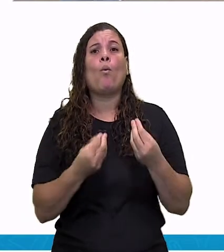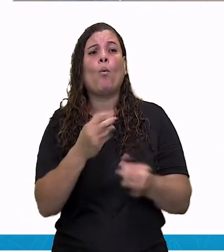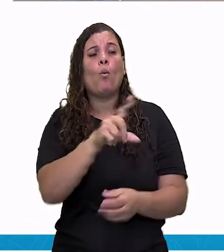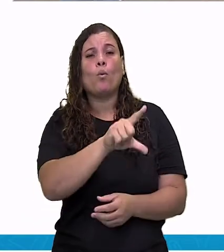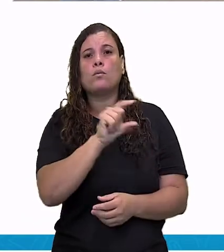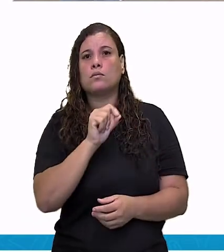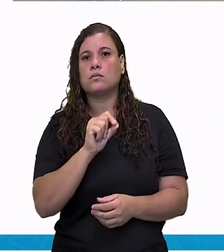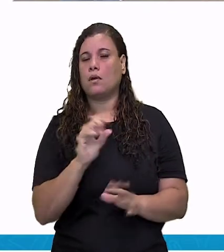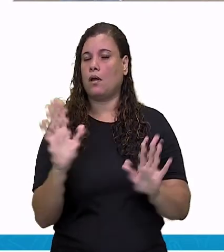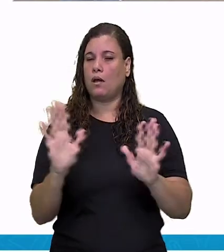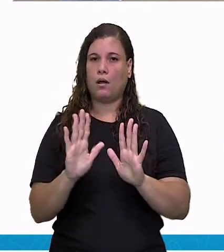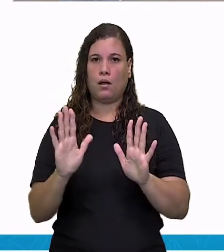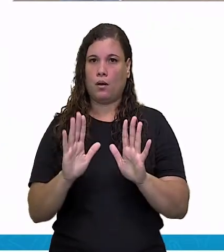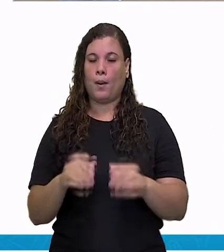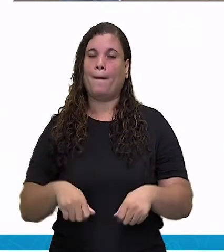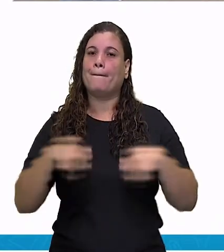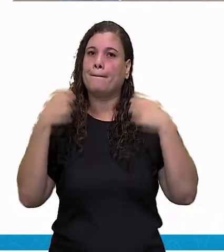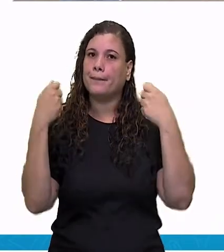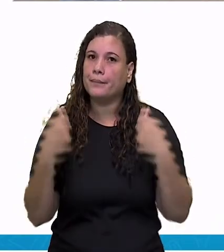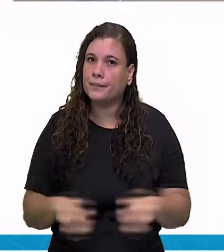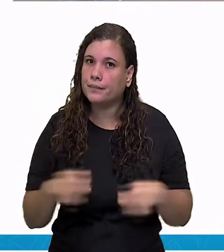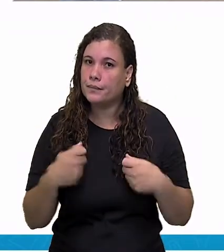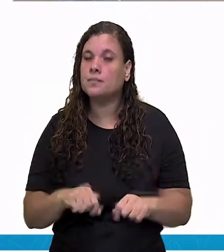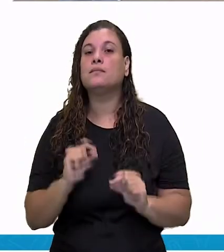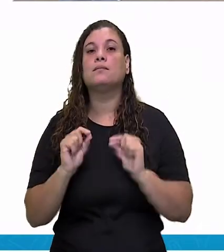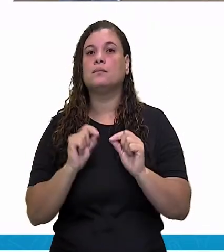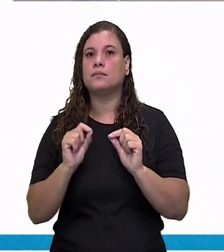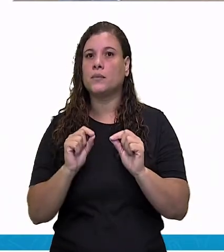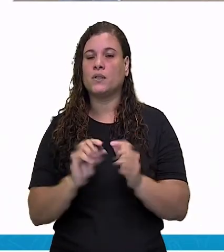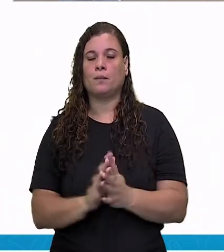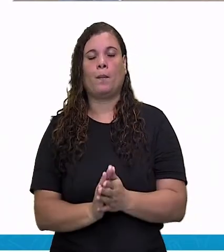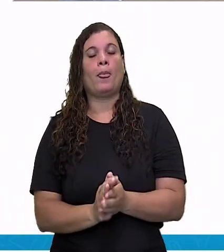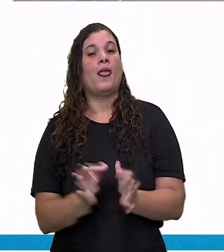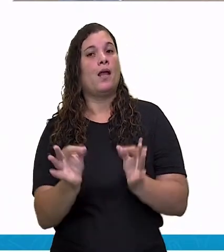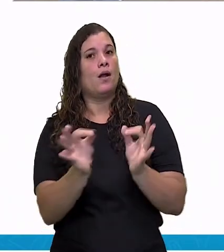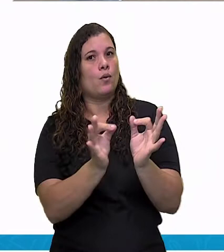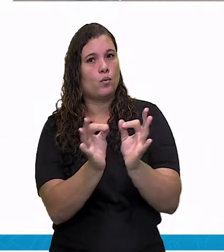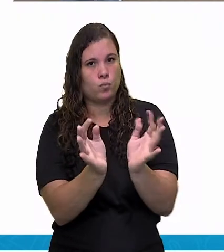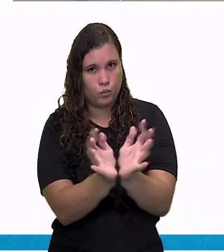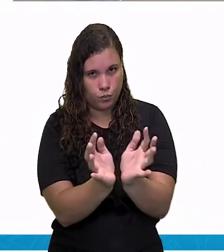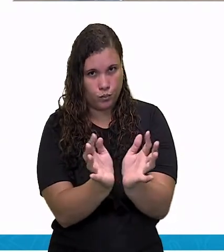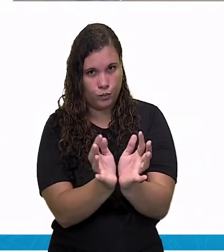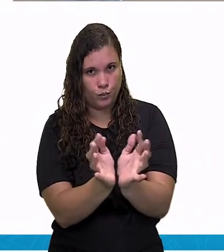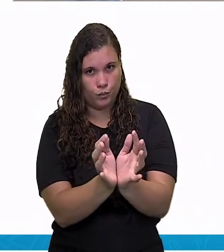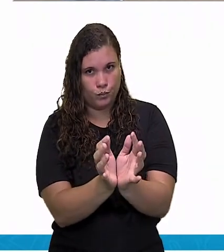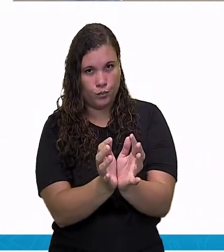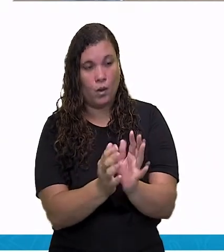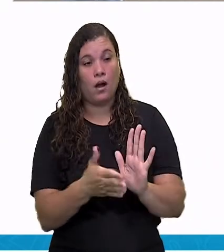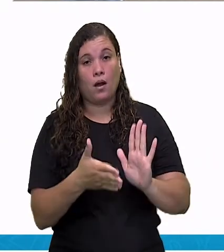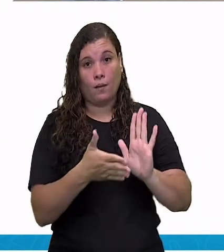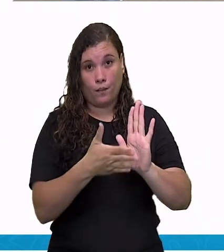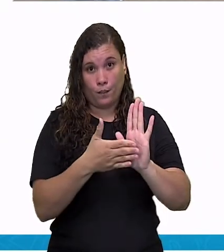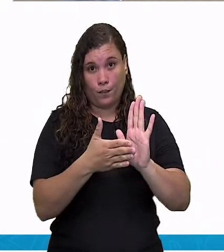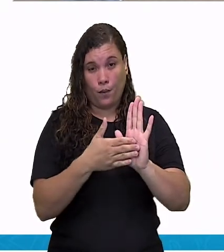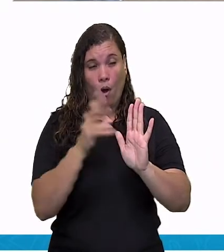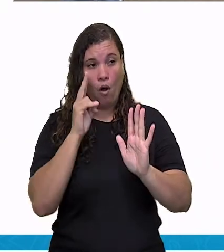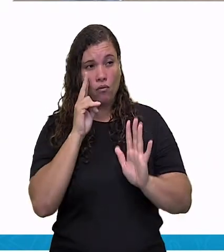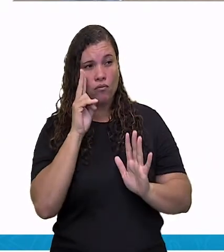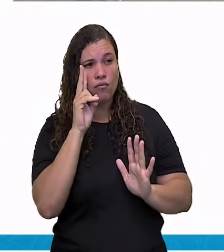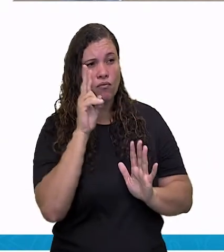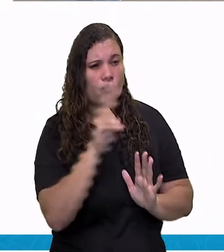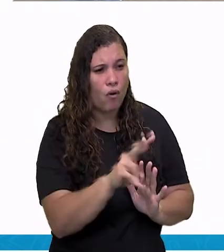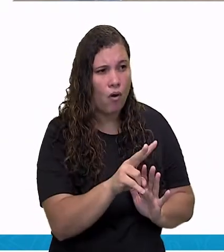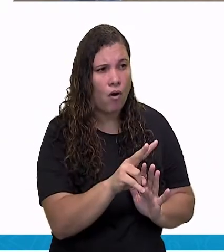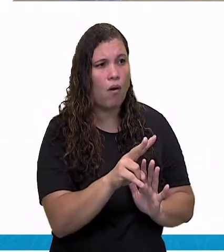ser reconhecido por órgãos competentes e ele passa por processos para poder ser